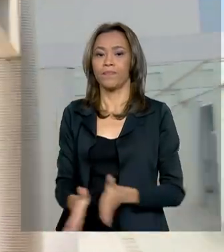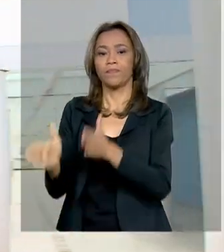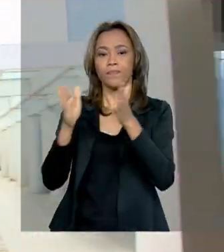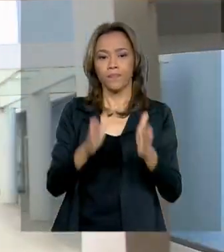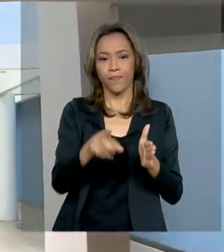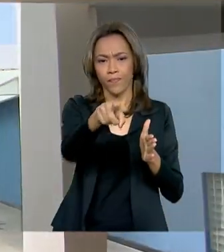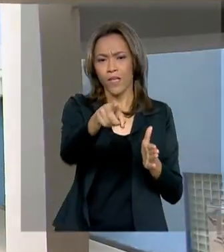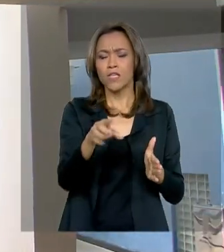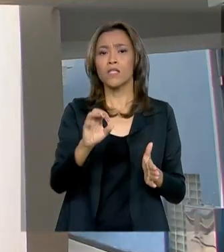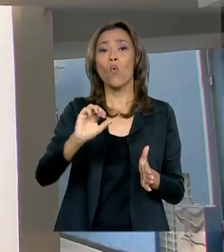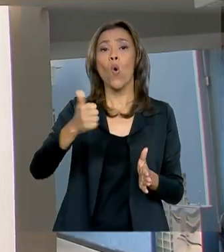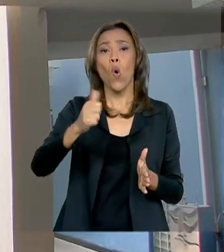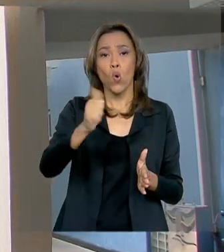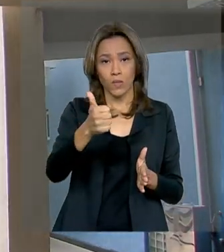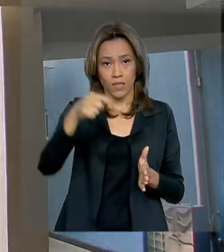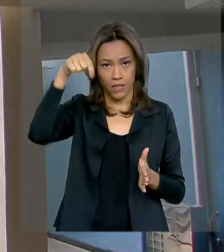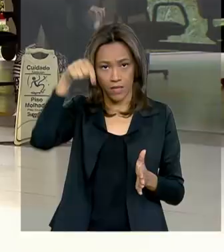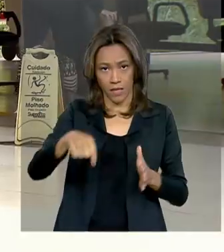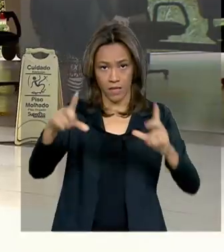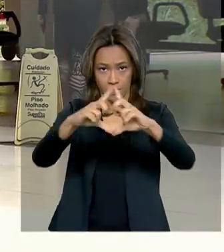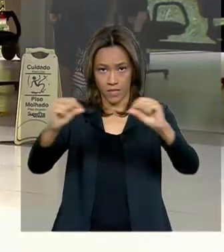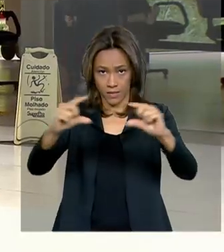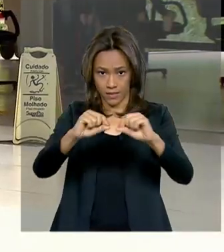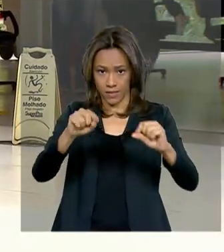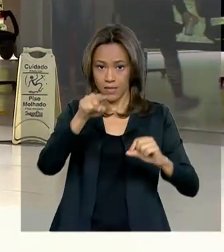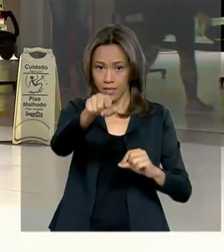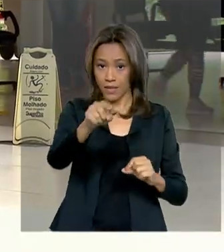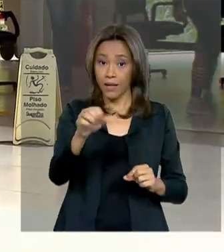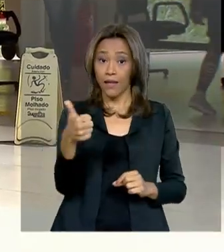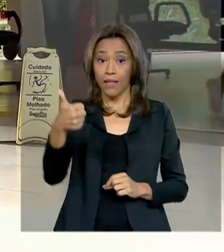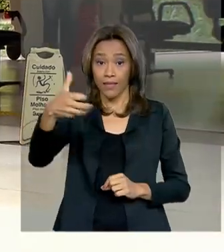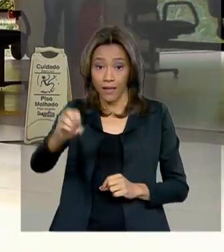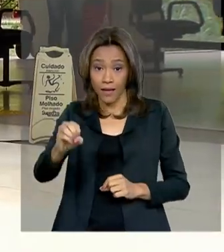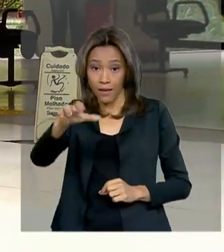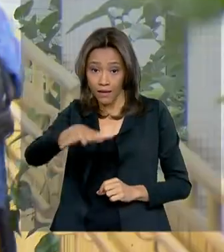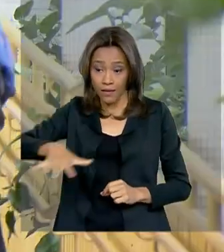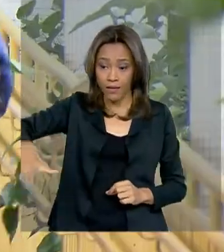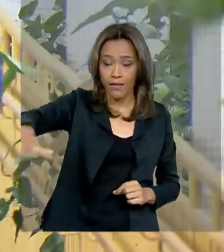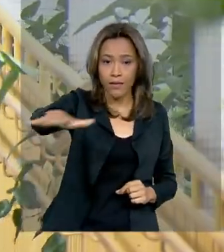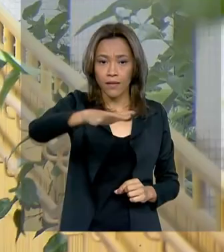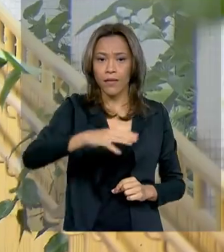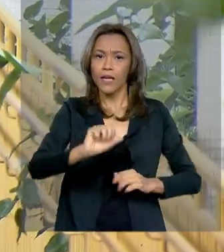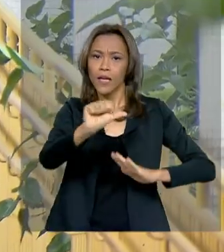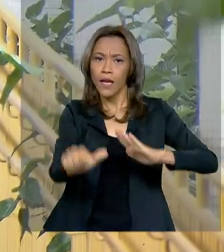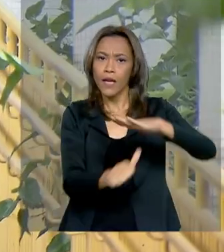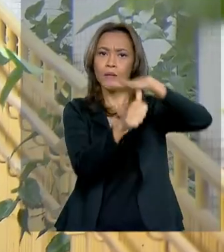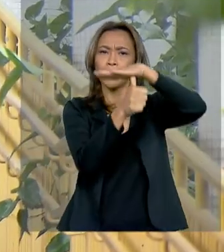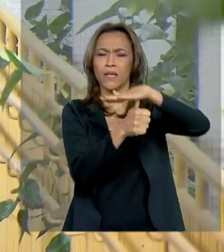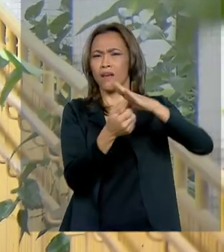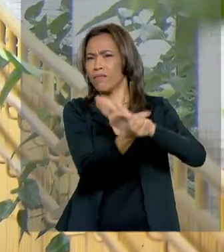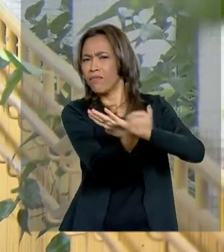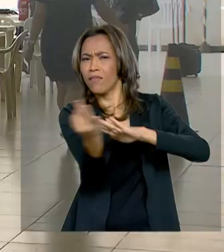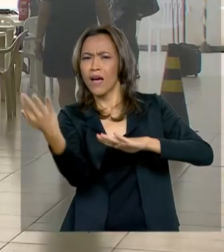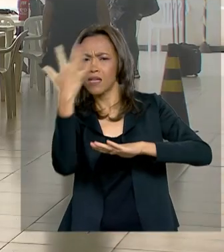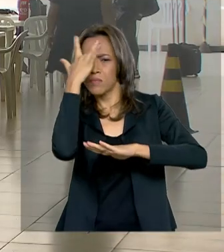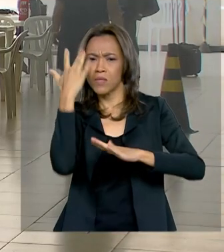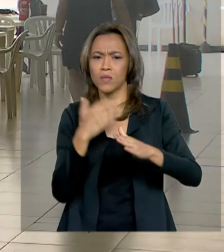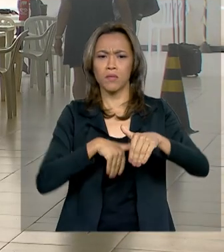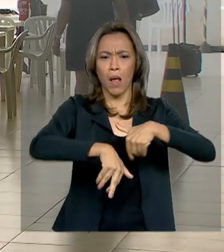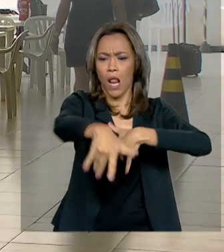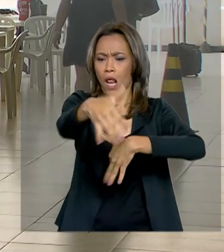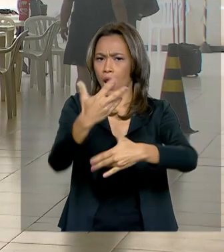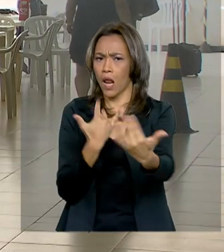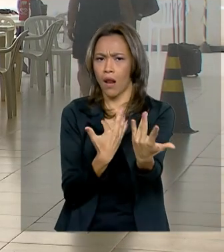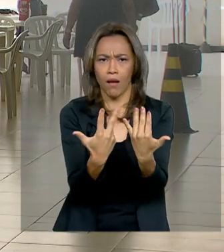Instituto Federal no Distrito Federal, 10 campi e a reitoria e milhares de pessoas circulando em todos